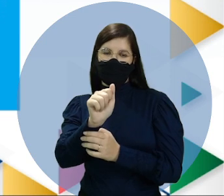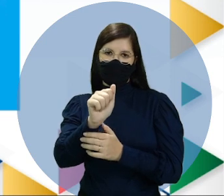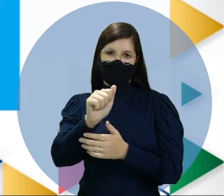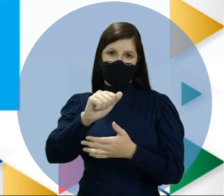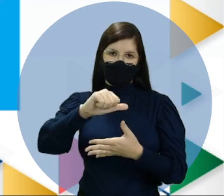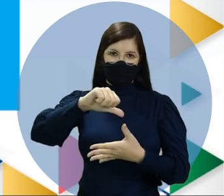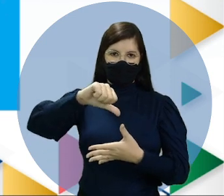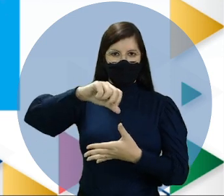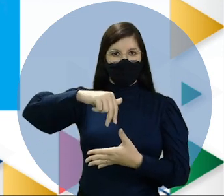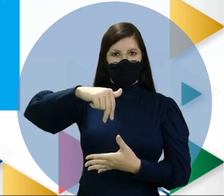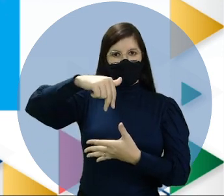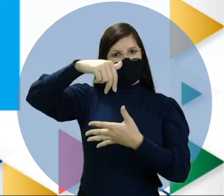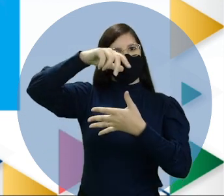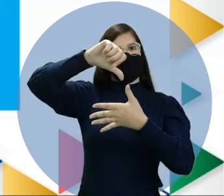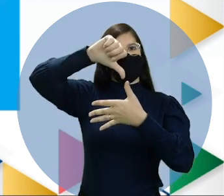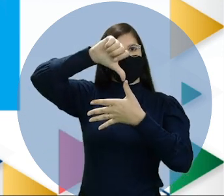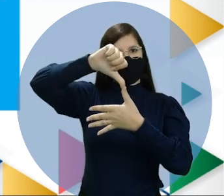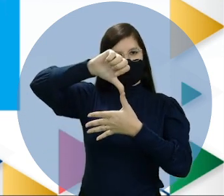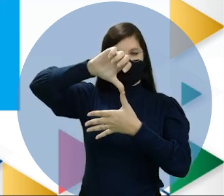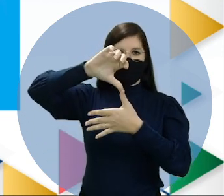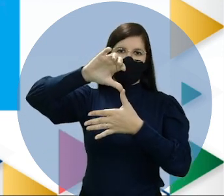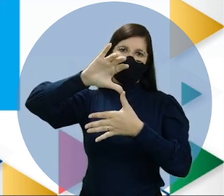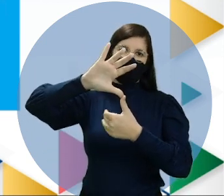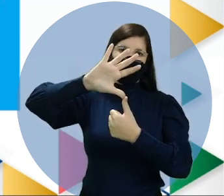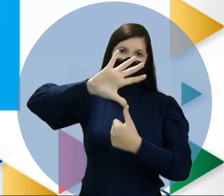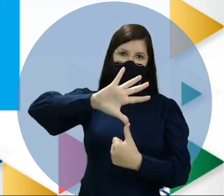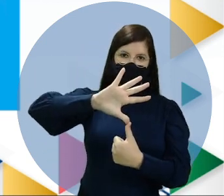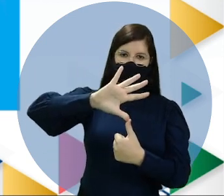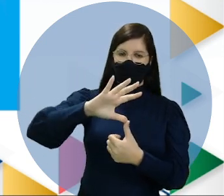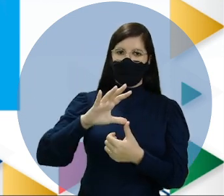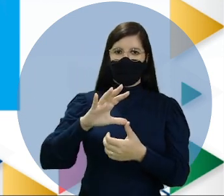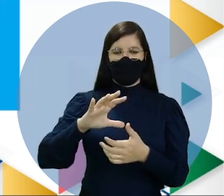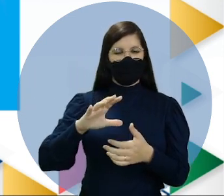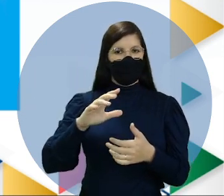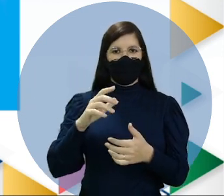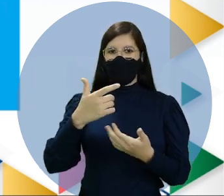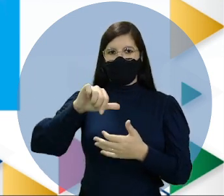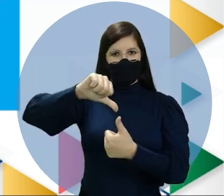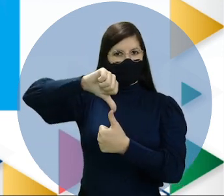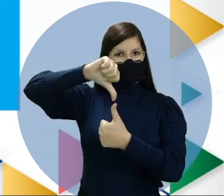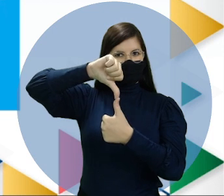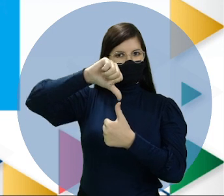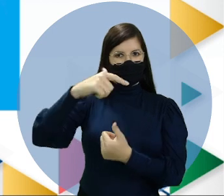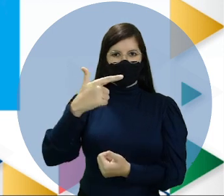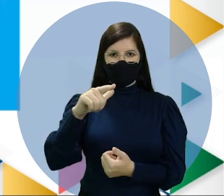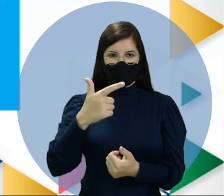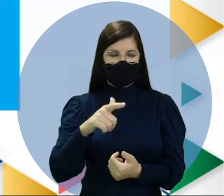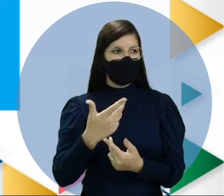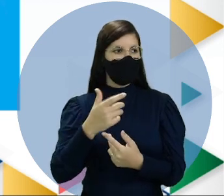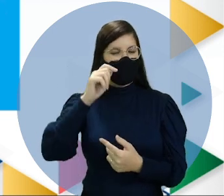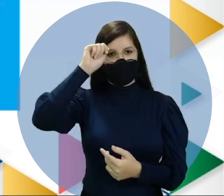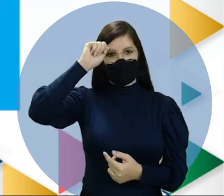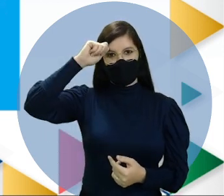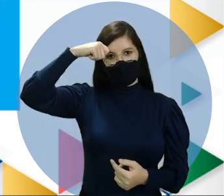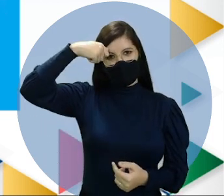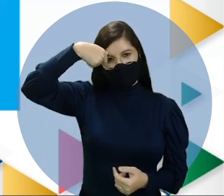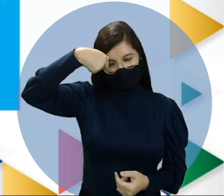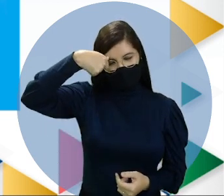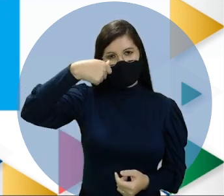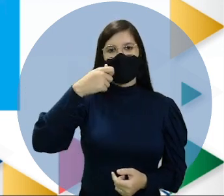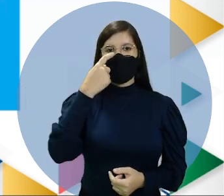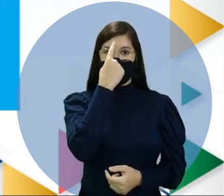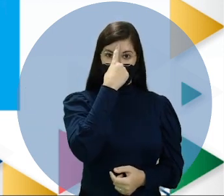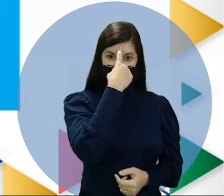Norte, América do Sul, não existia América Central. Temos a África, a